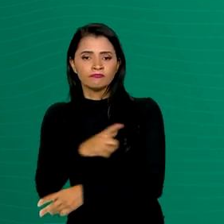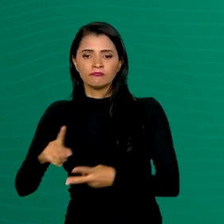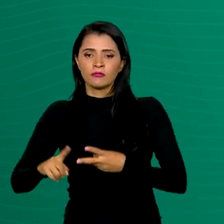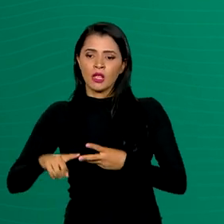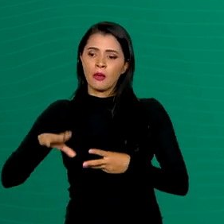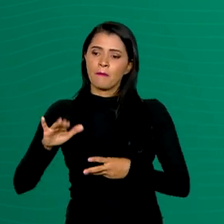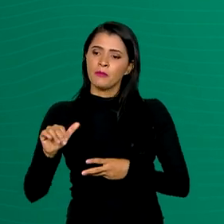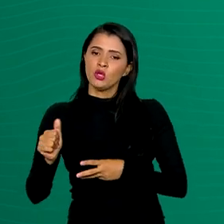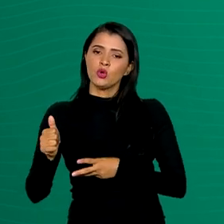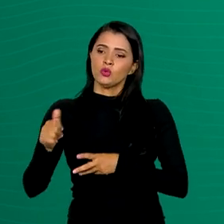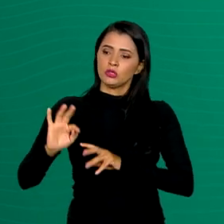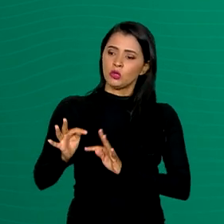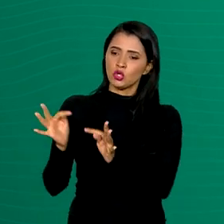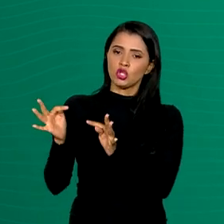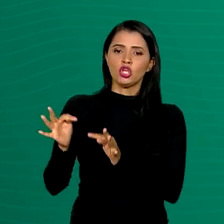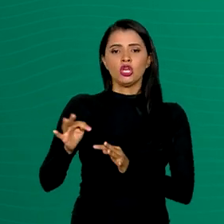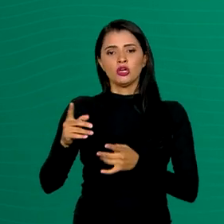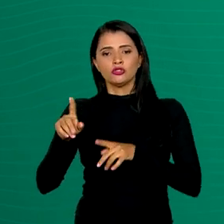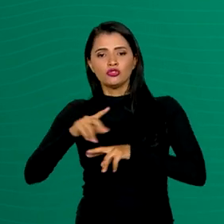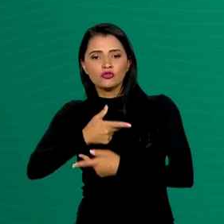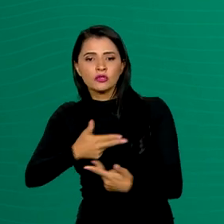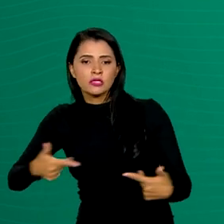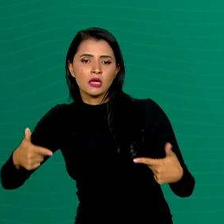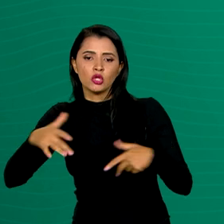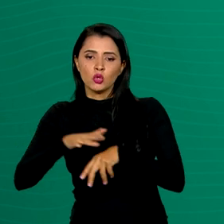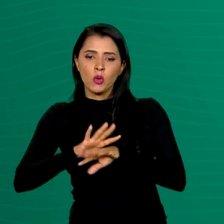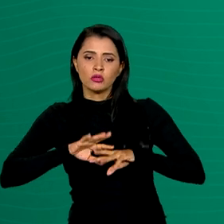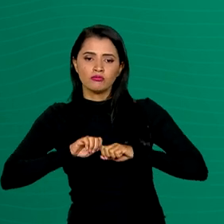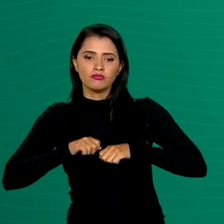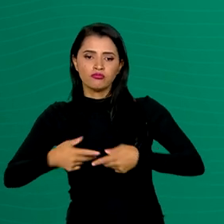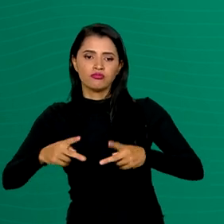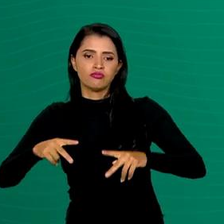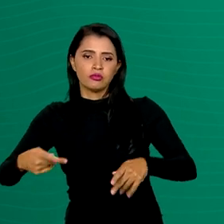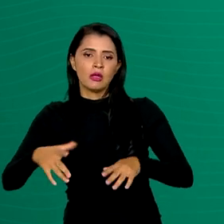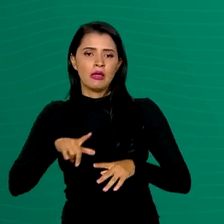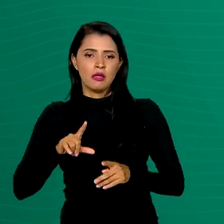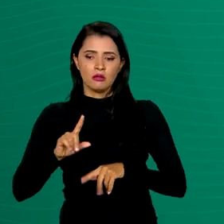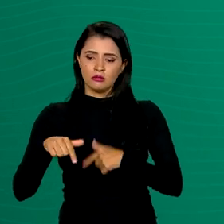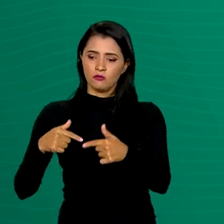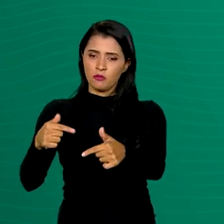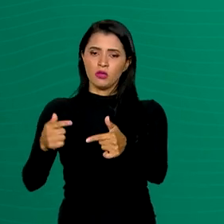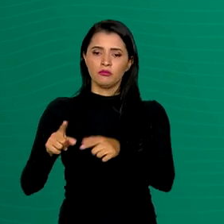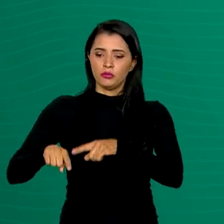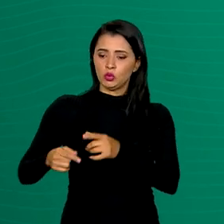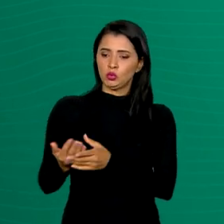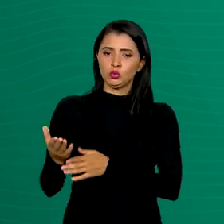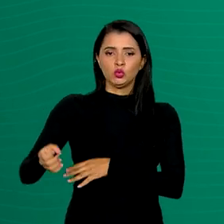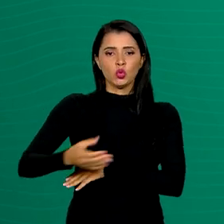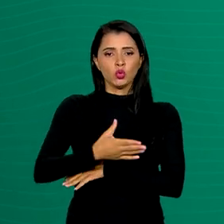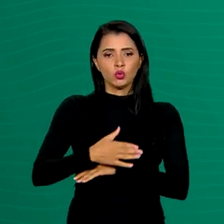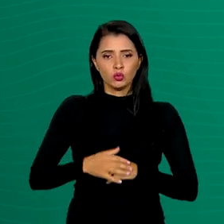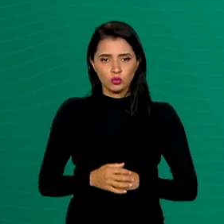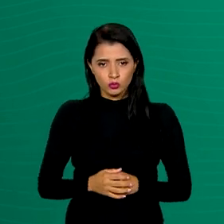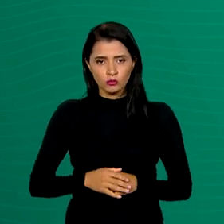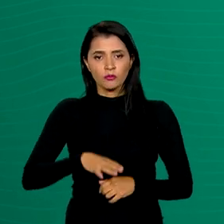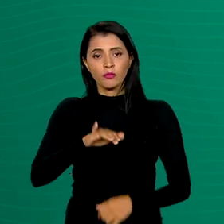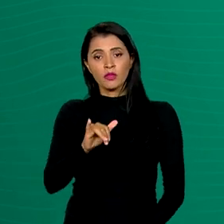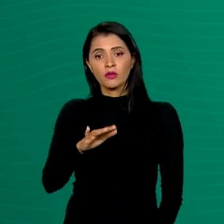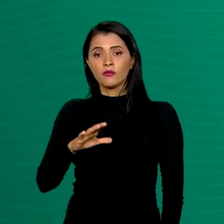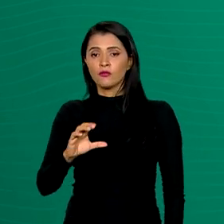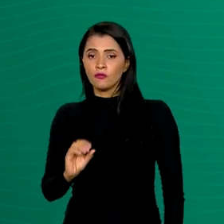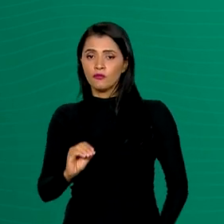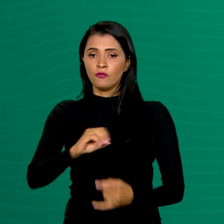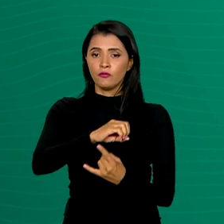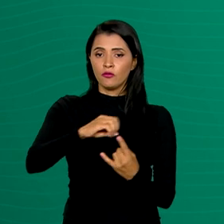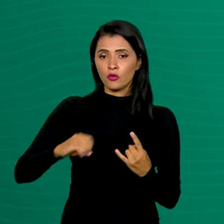biotecnologia e biodiversidade, doenças transmissíveis e desenvolvimento de produtos inovadores. A Fiocruz e